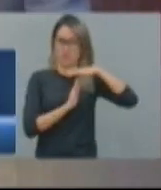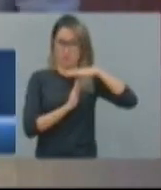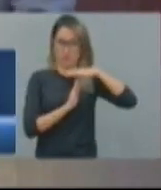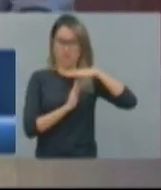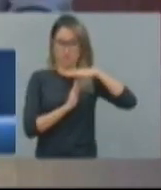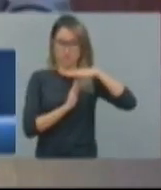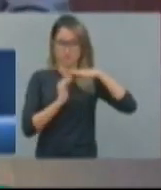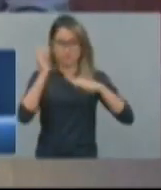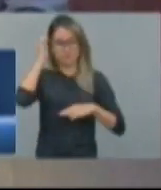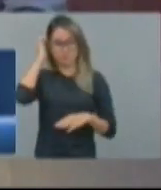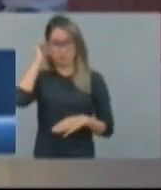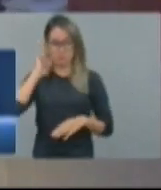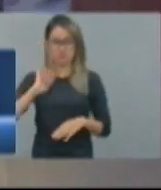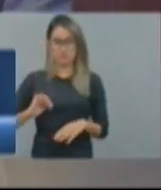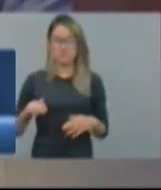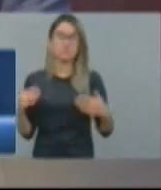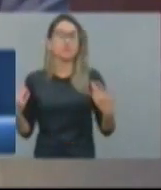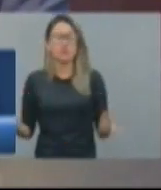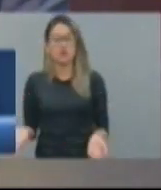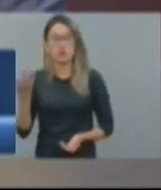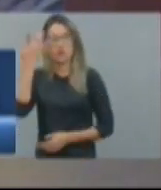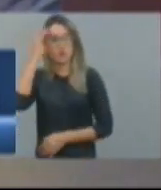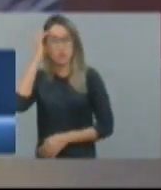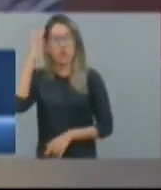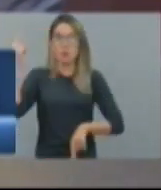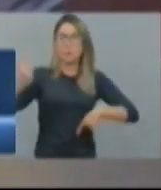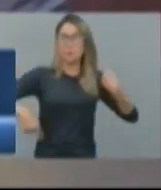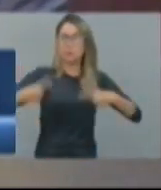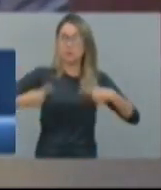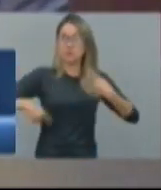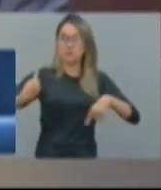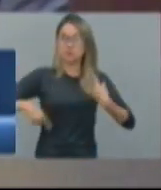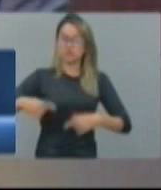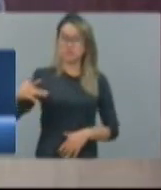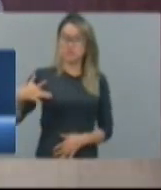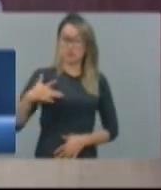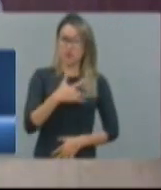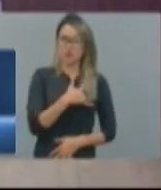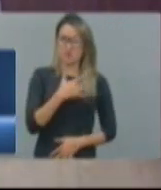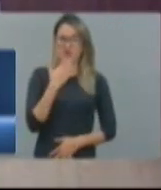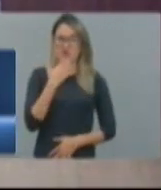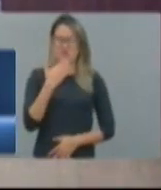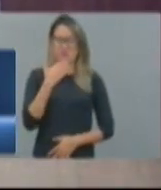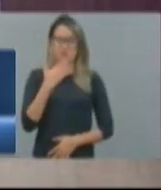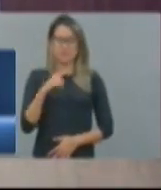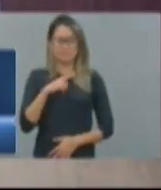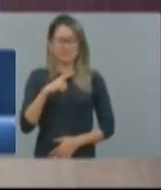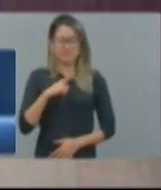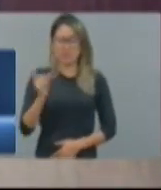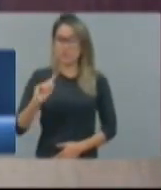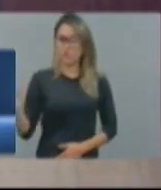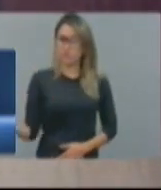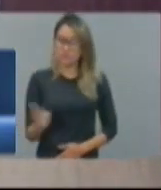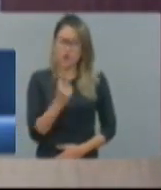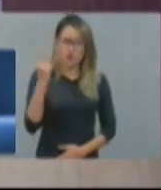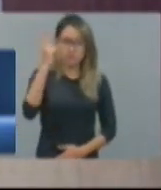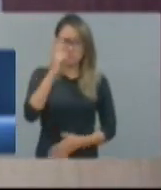ponto que acho que a política estadual de saúde falhou muito em não valorizar